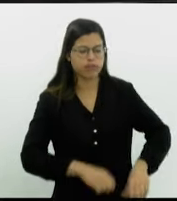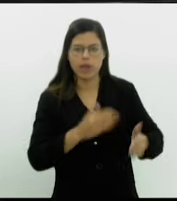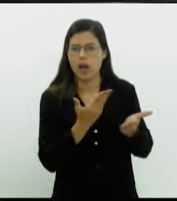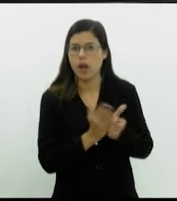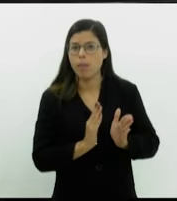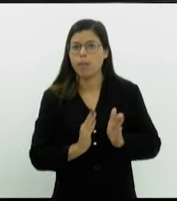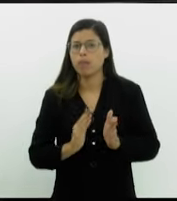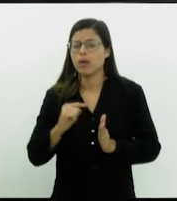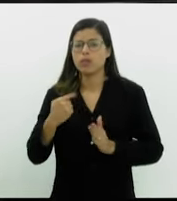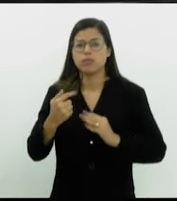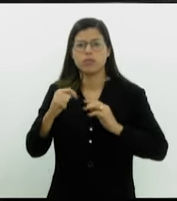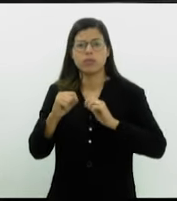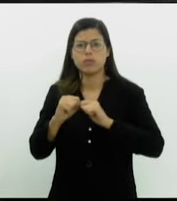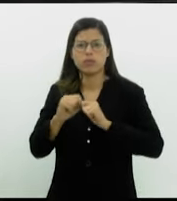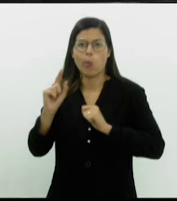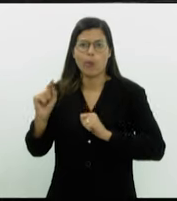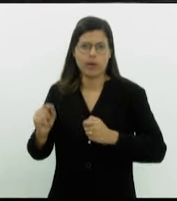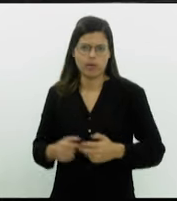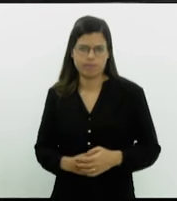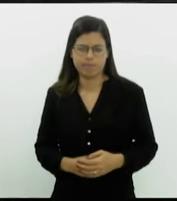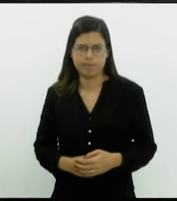o quê?